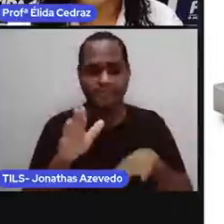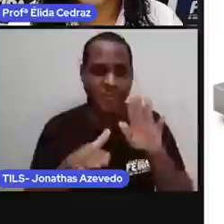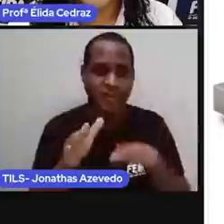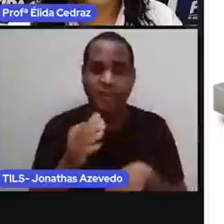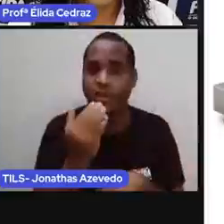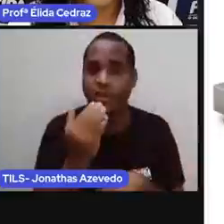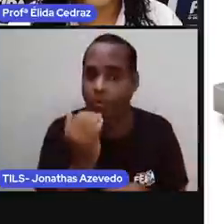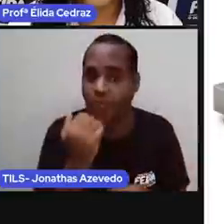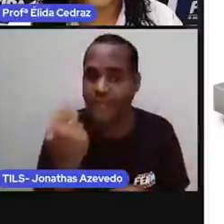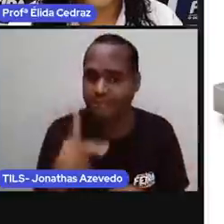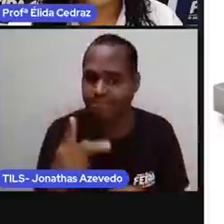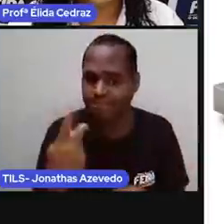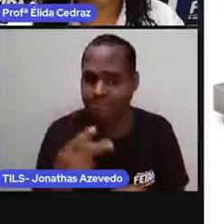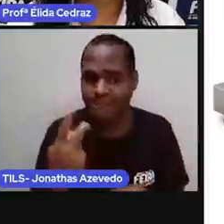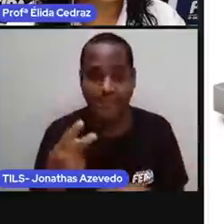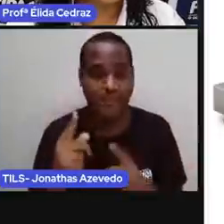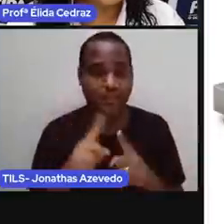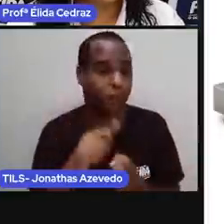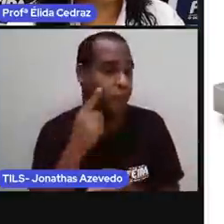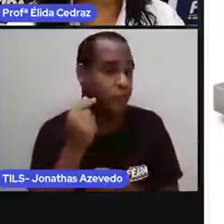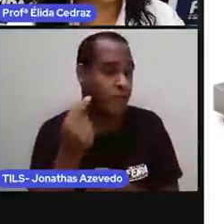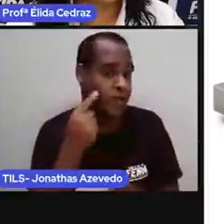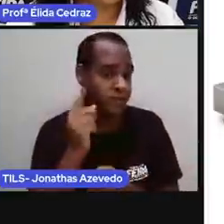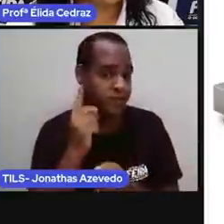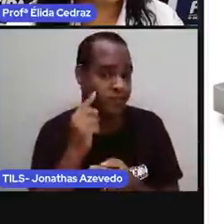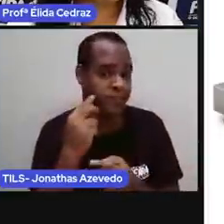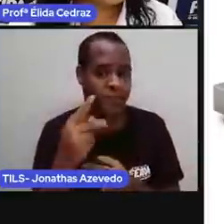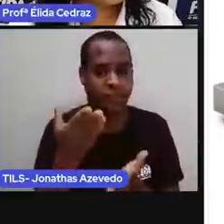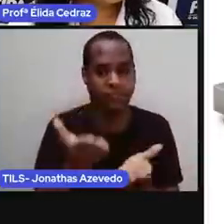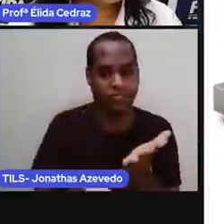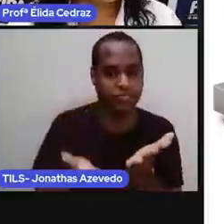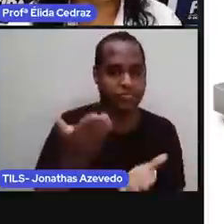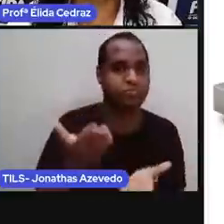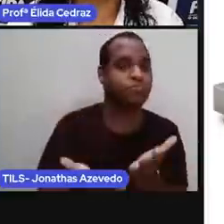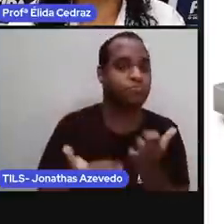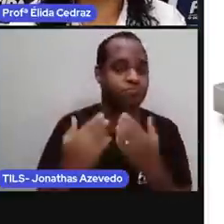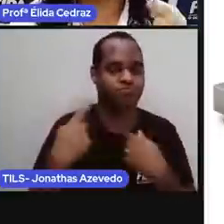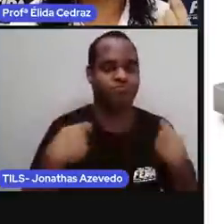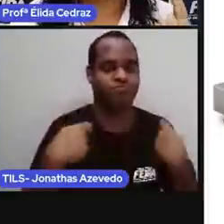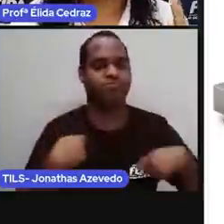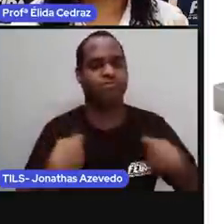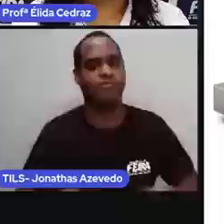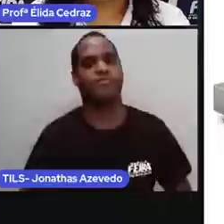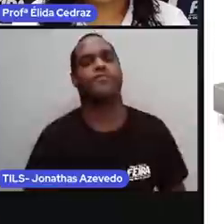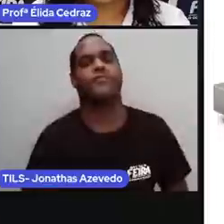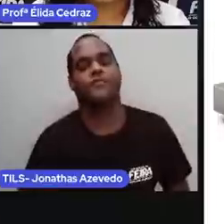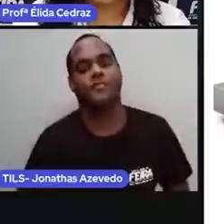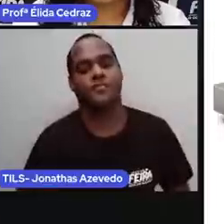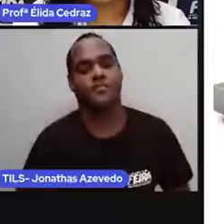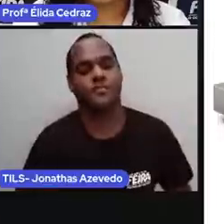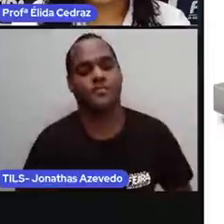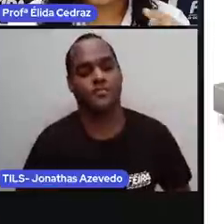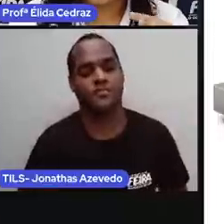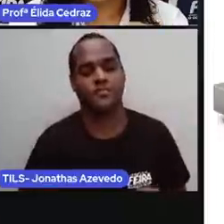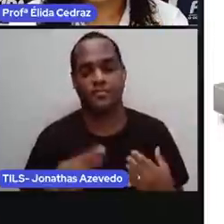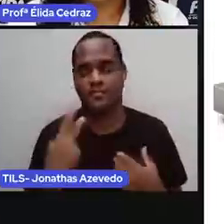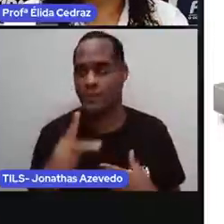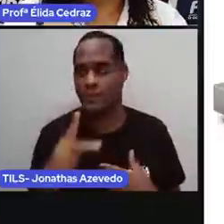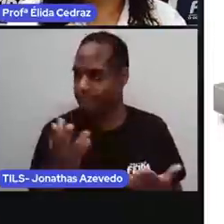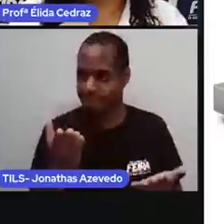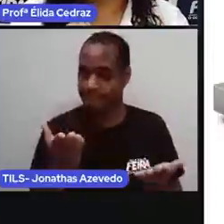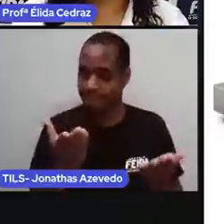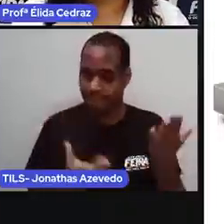dos gatos e cachorros é dada de acordo com o peso dele. Tem aquela balança lá